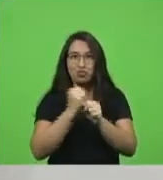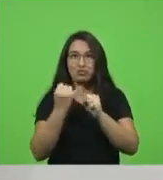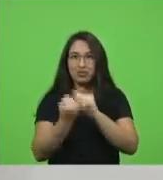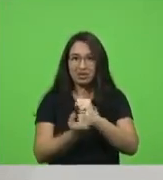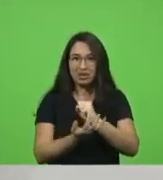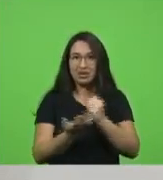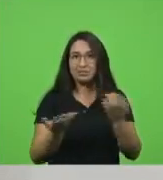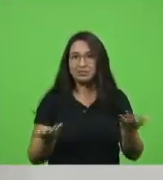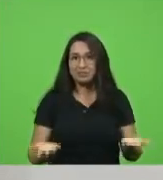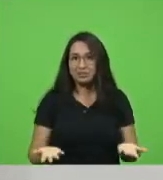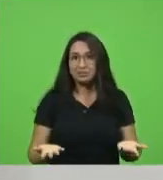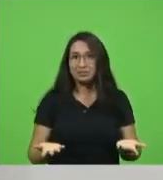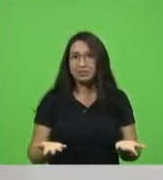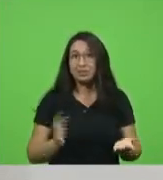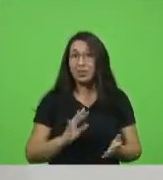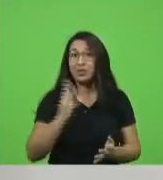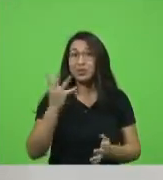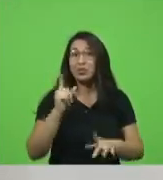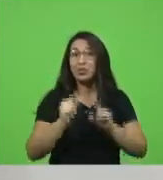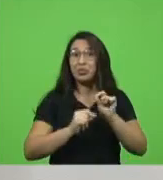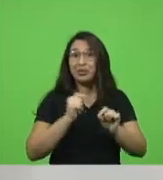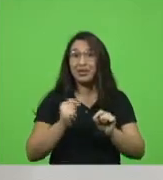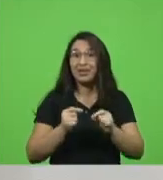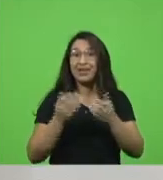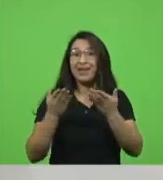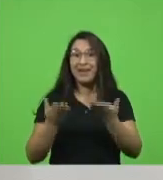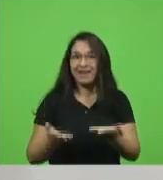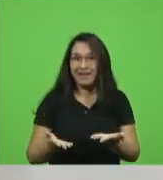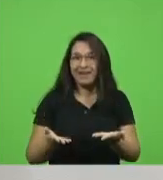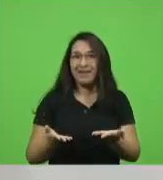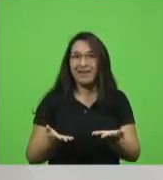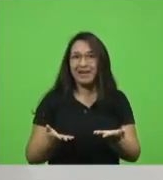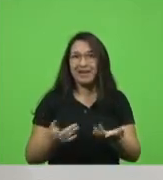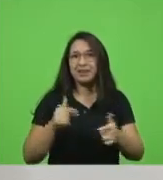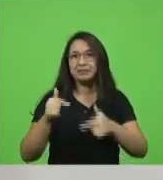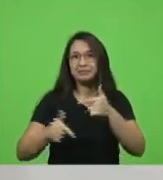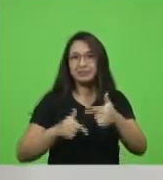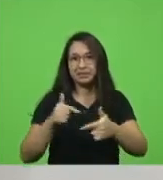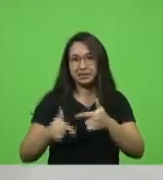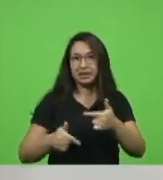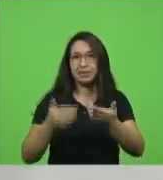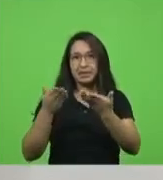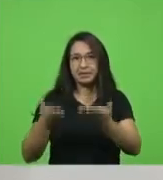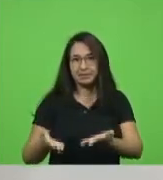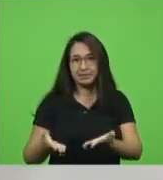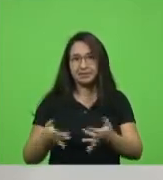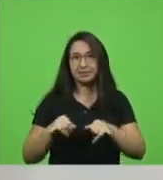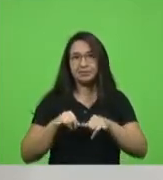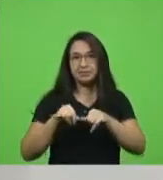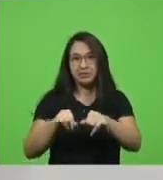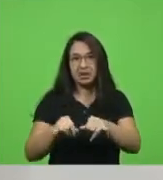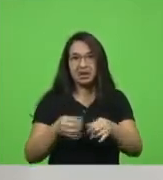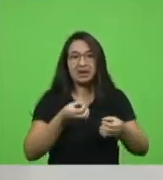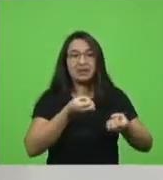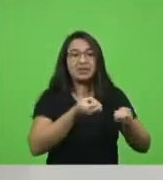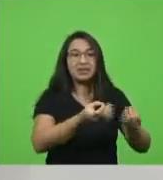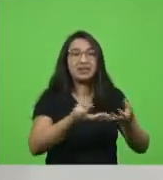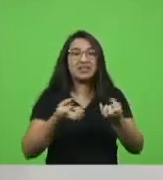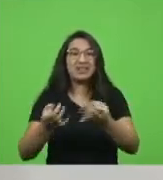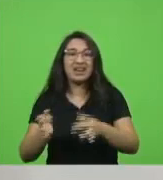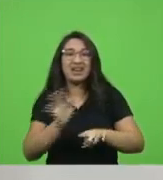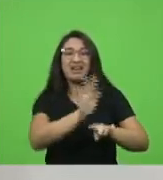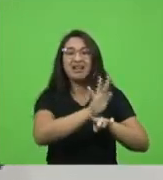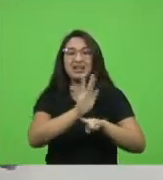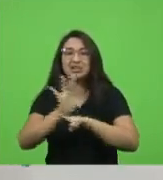aconteceu Mocelin encontraram ele no supermercado atendendo a população entregando mercadoria ajudando no